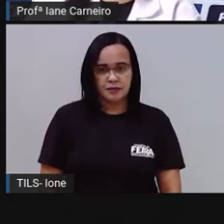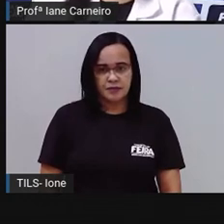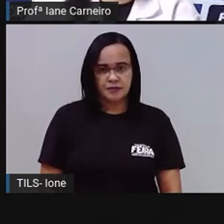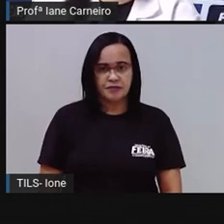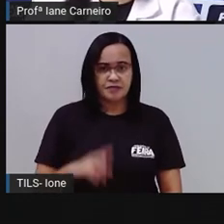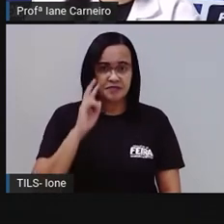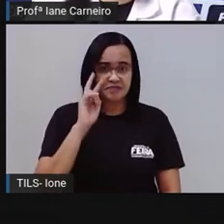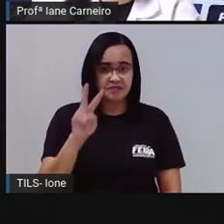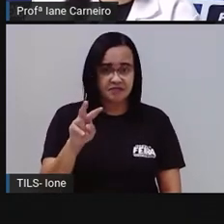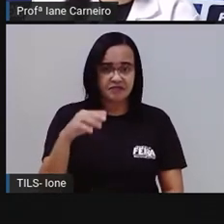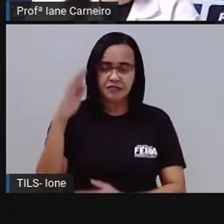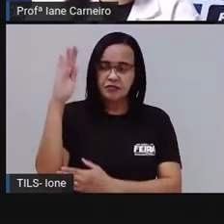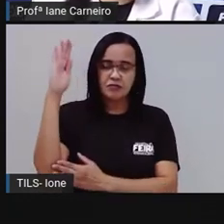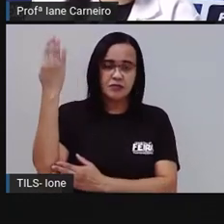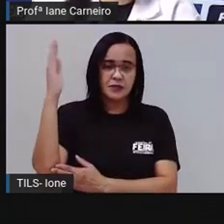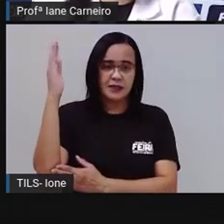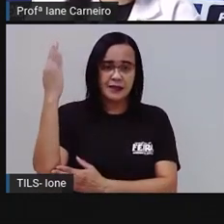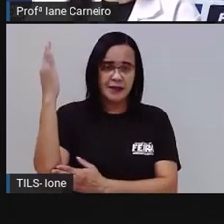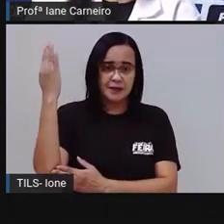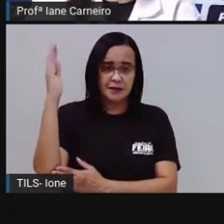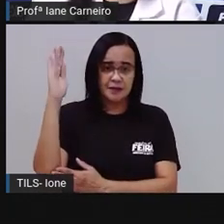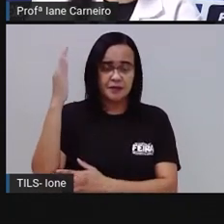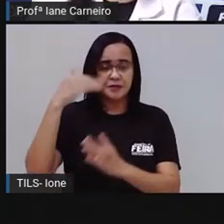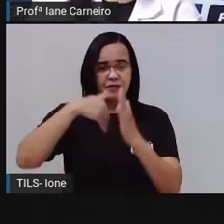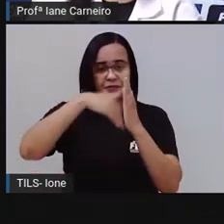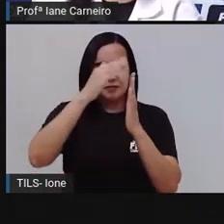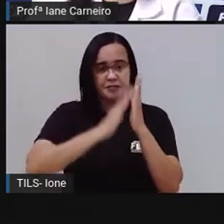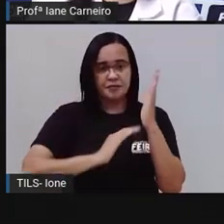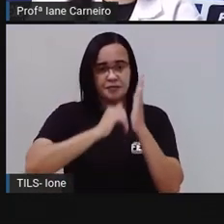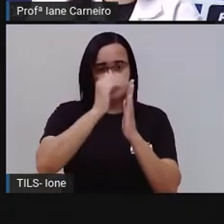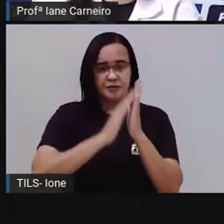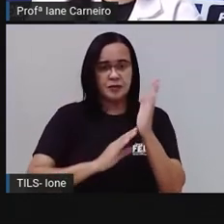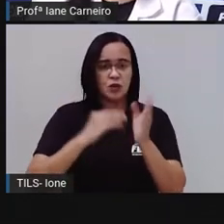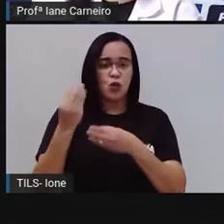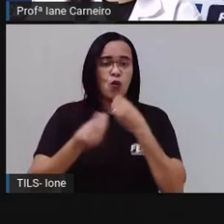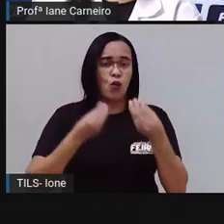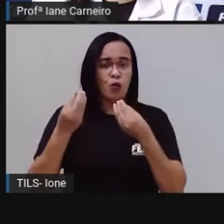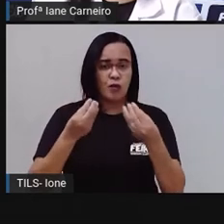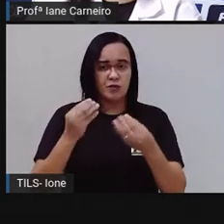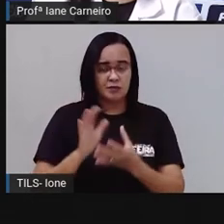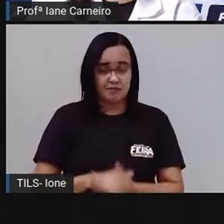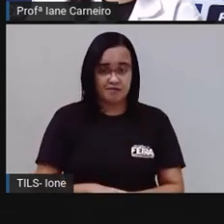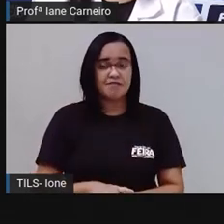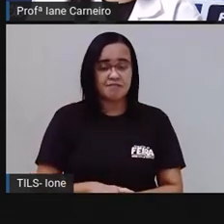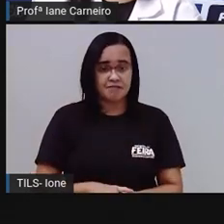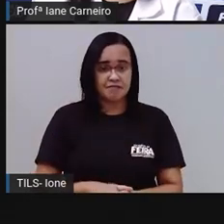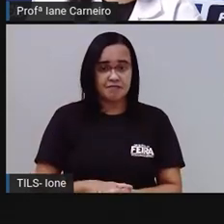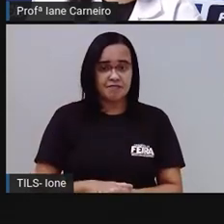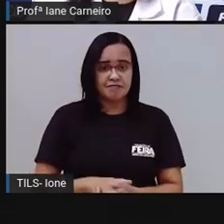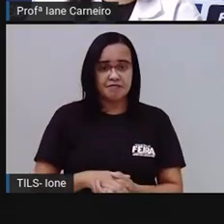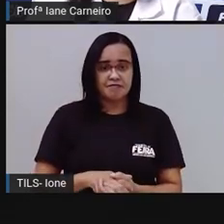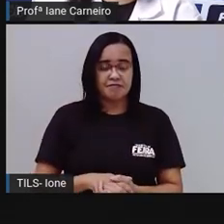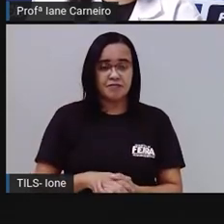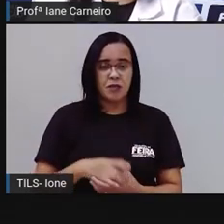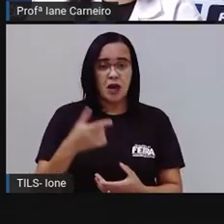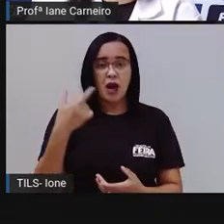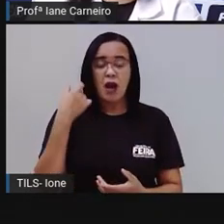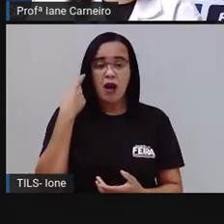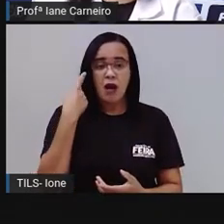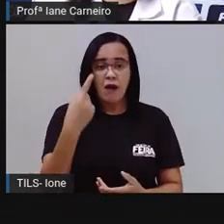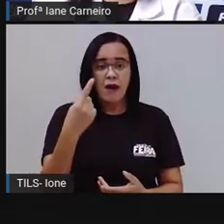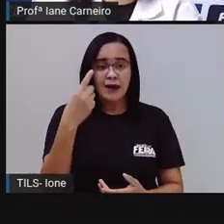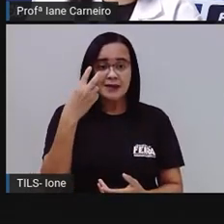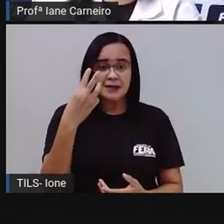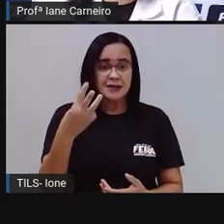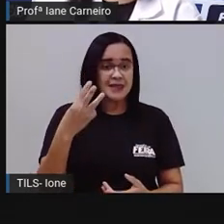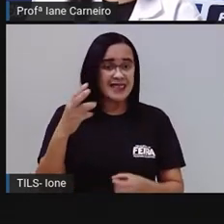analisando a madeira pintada. A madeira pintada, ó, ela leva treze anos para